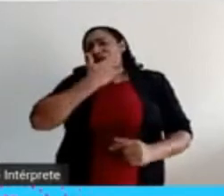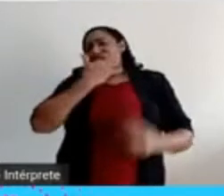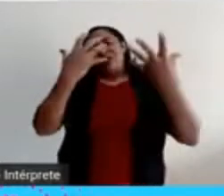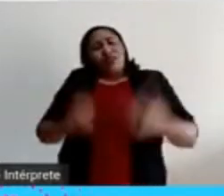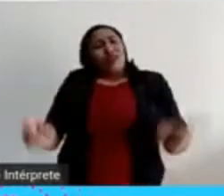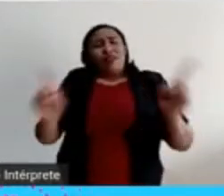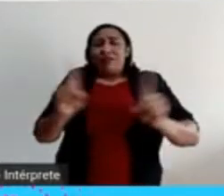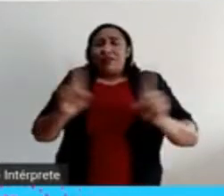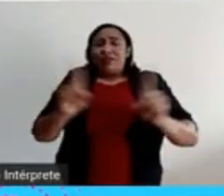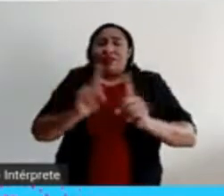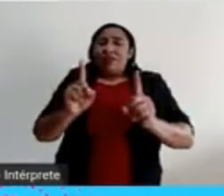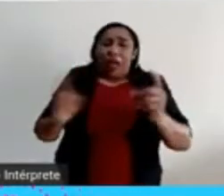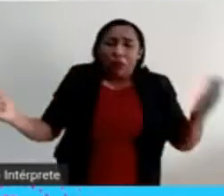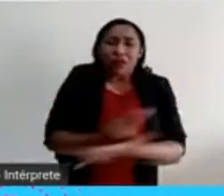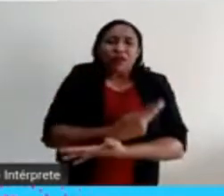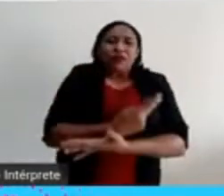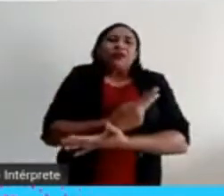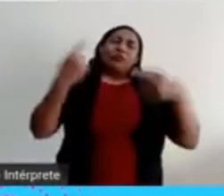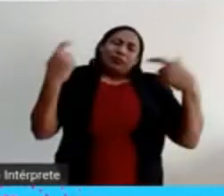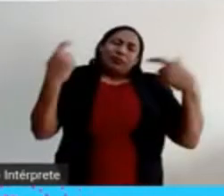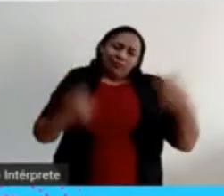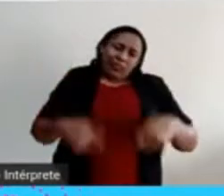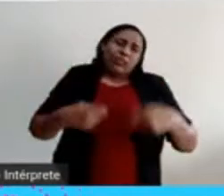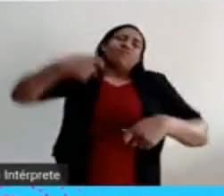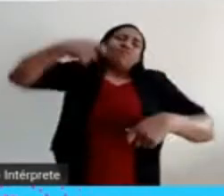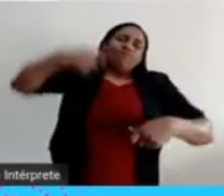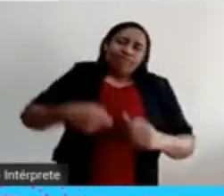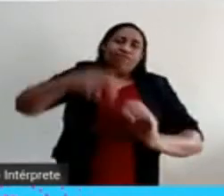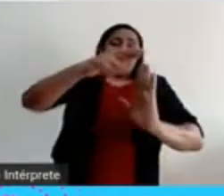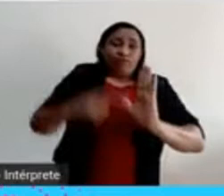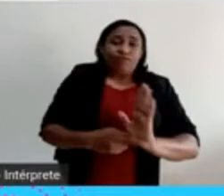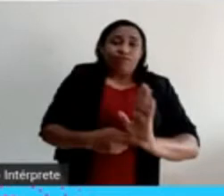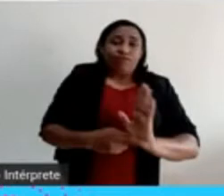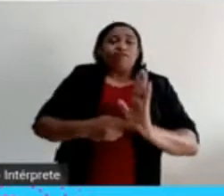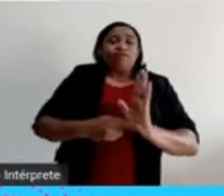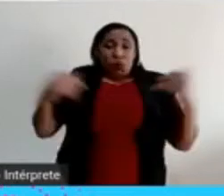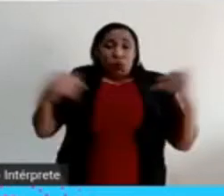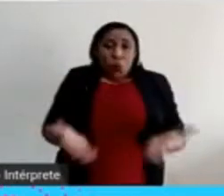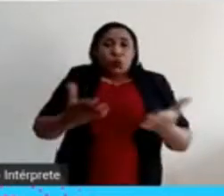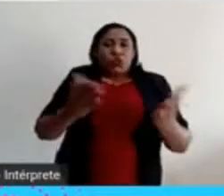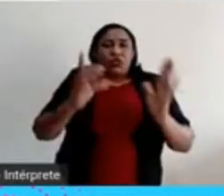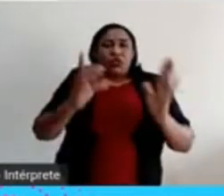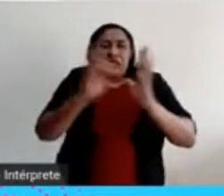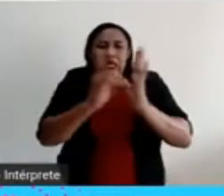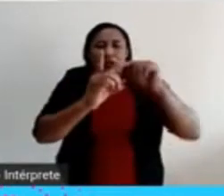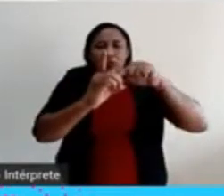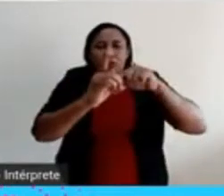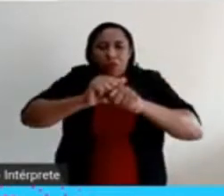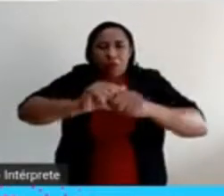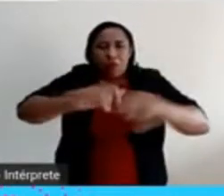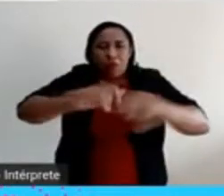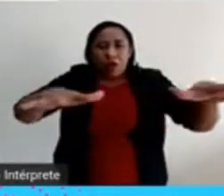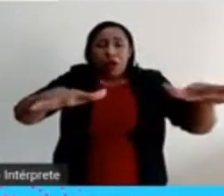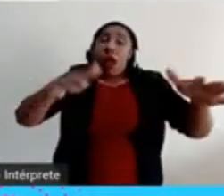Teremos que tomar providências, estaremos hoje publicando um decreto, criando algumas restrições